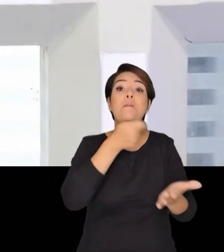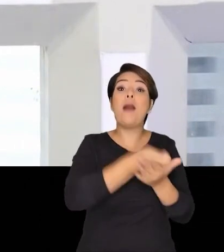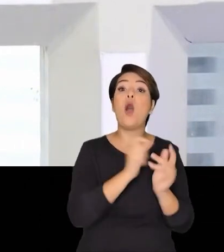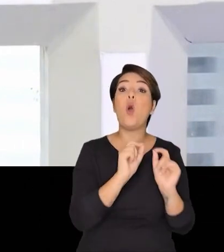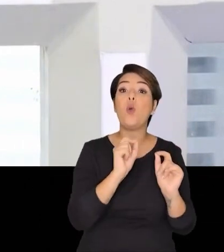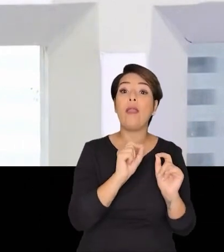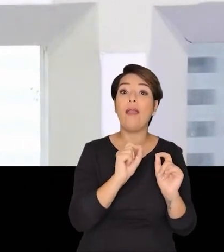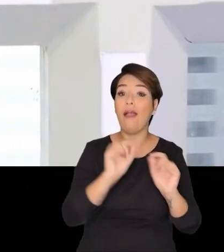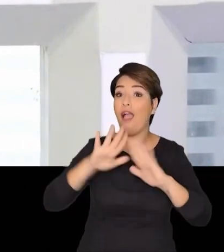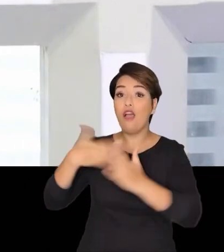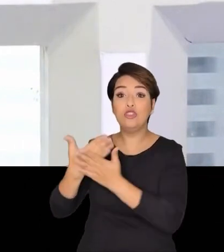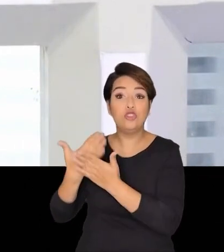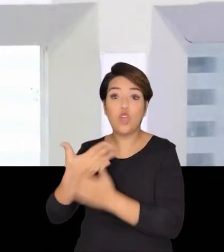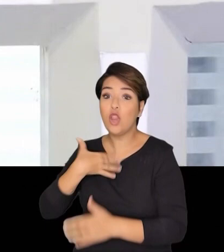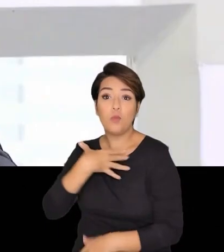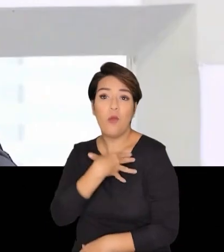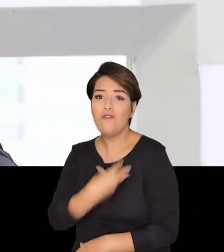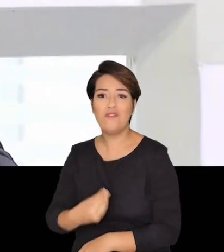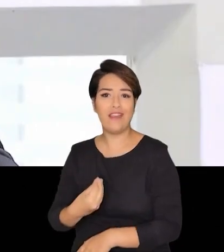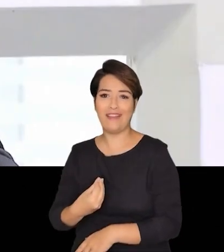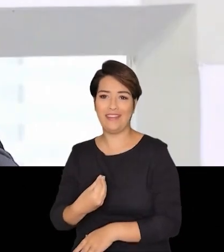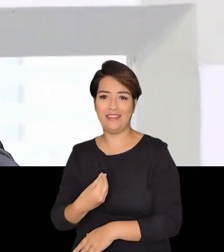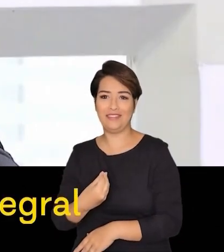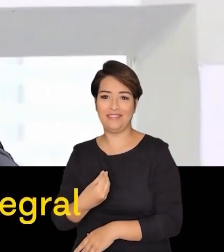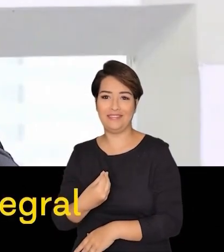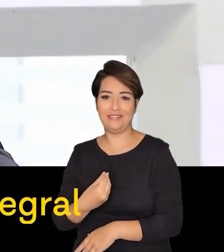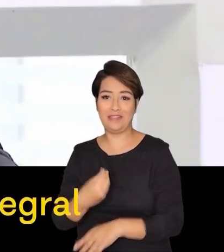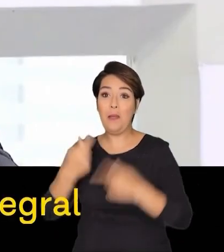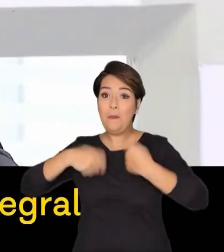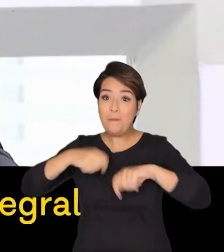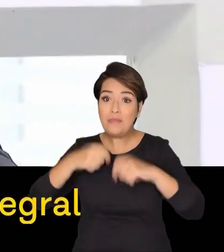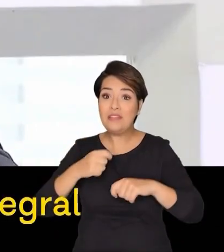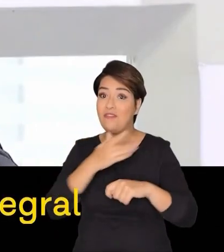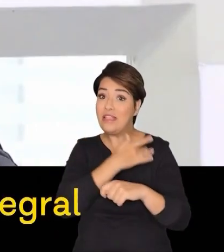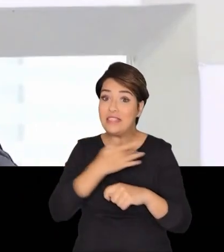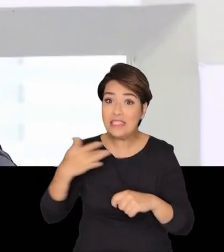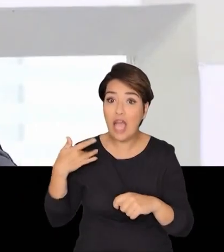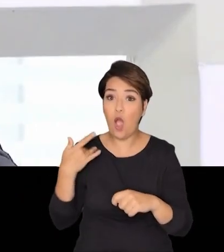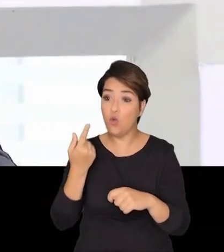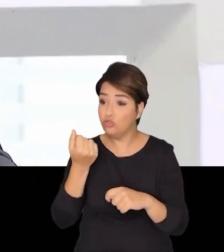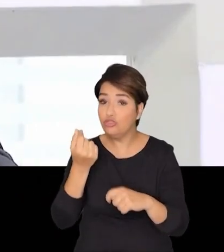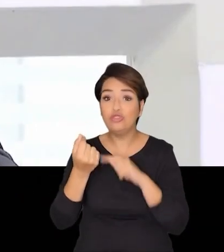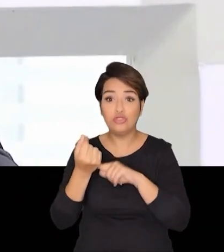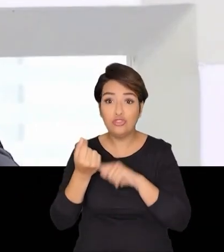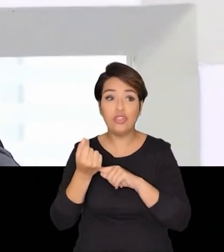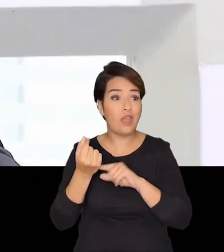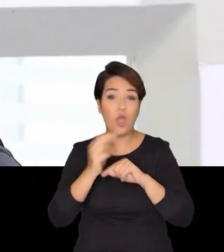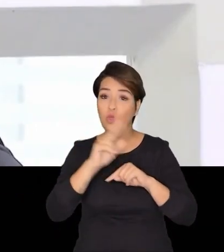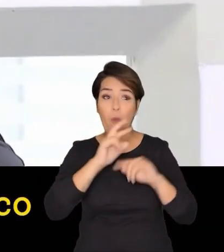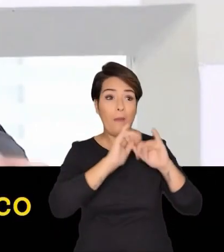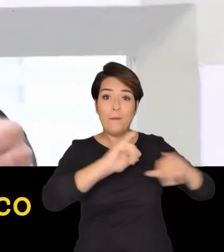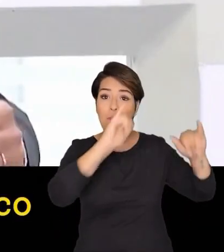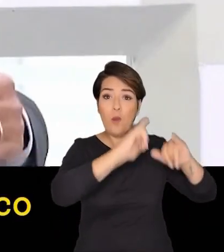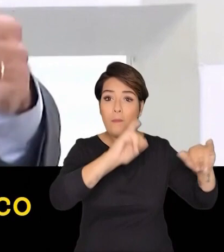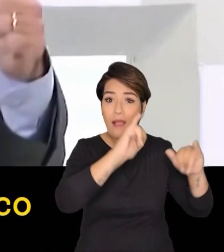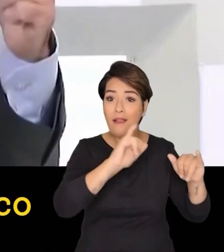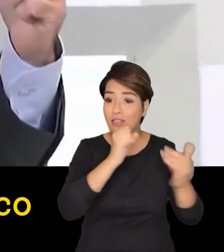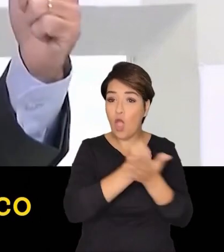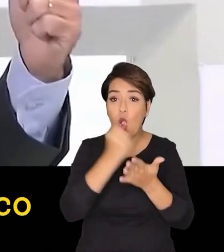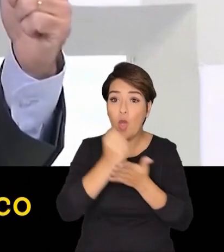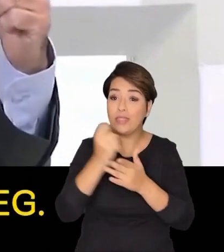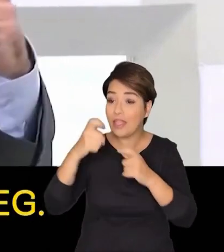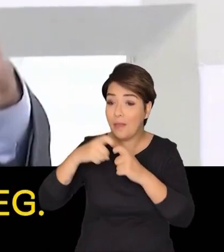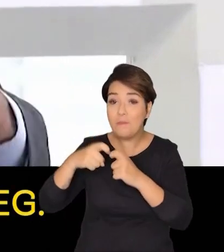dinheiro que tinha que estar garantindo creche para o meu filho era o dinheiro que tinha que estar garantindo escola integral para o meu filho era o dinheiro que tinha que estar